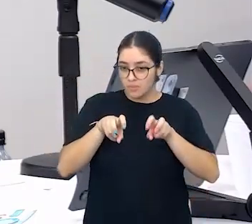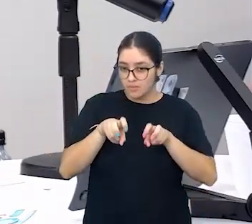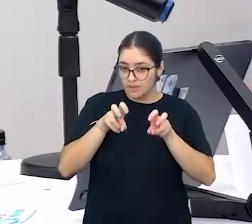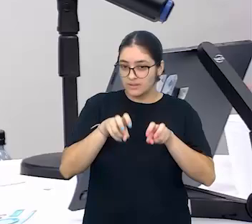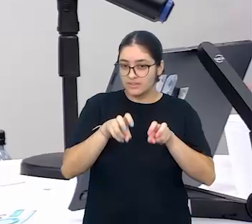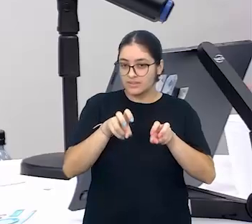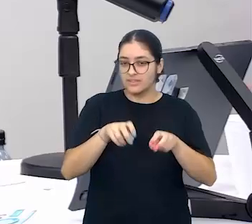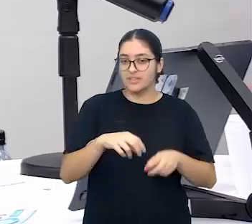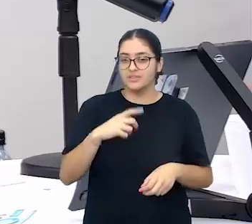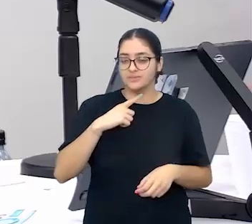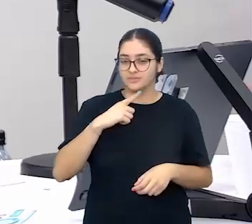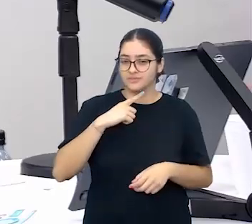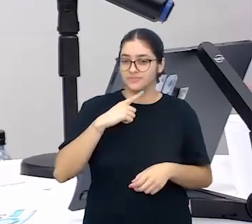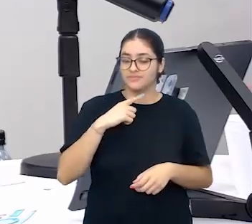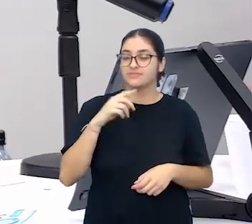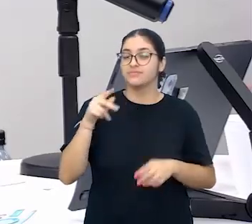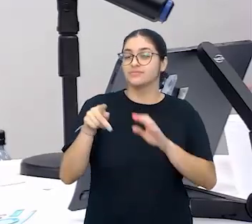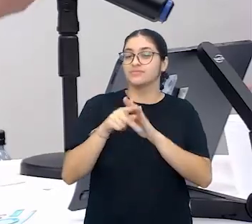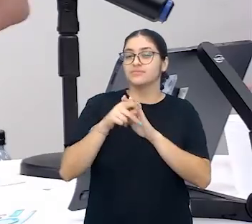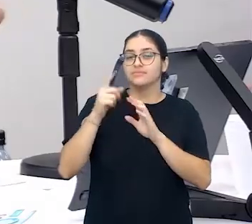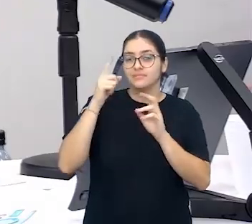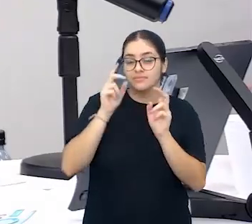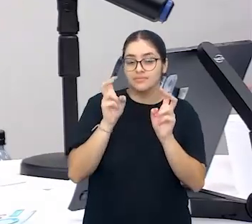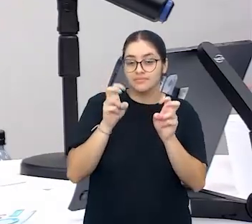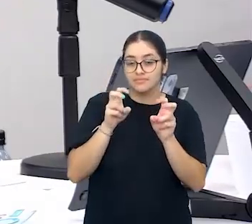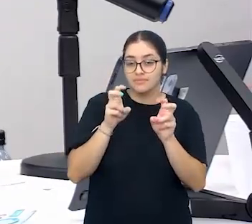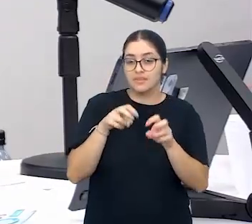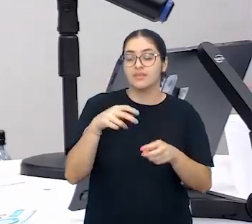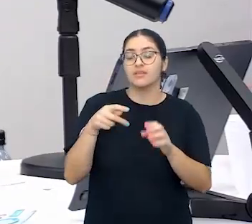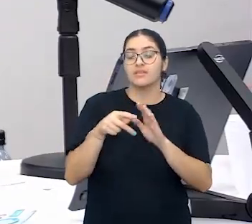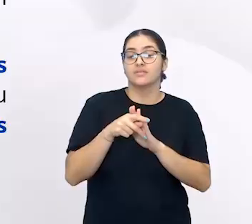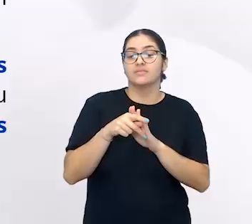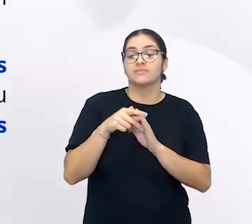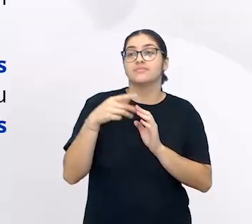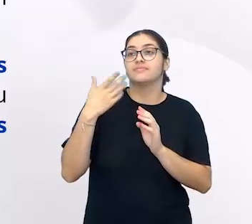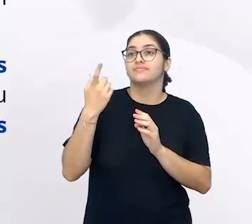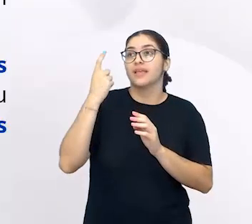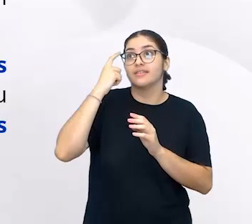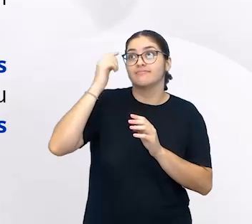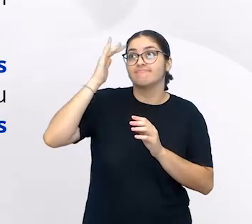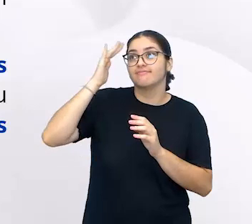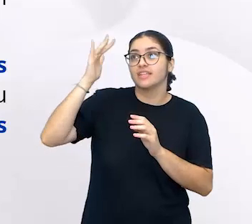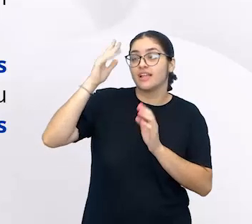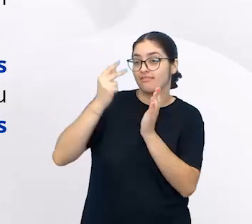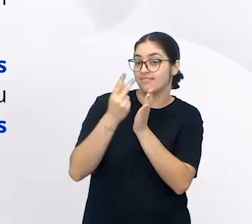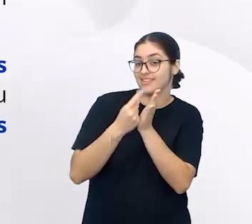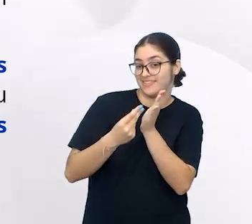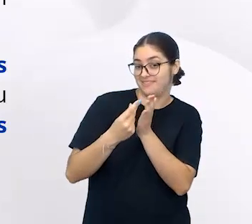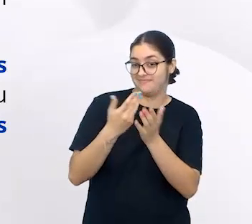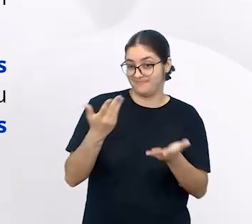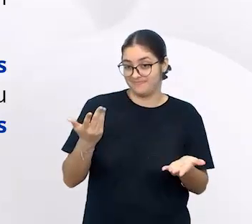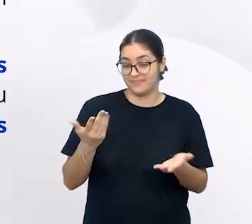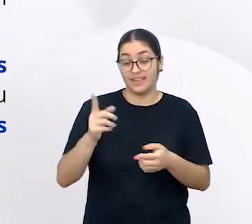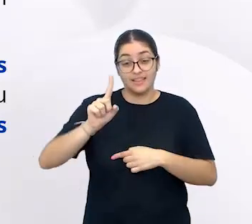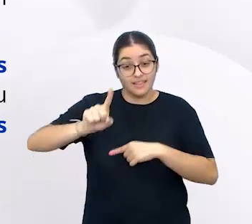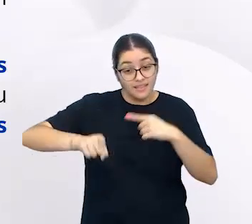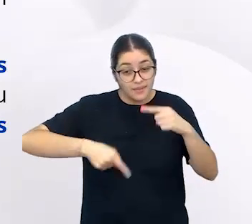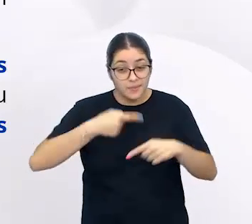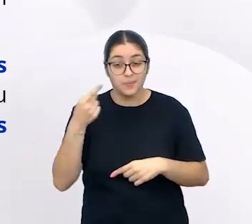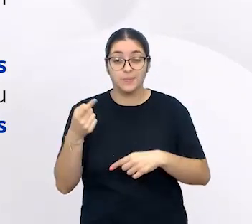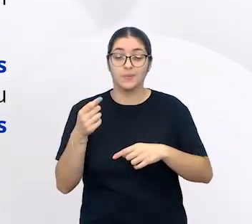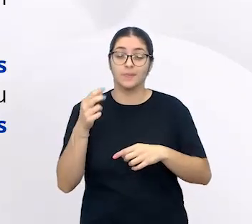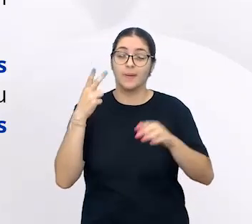não olha separadamente. Depois, só que o texto diz ali no PowerPoint, depois ela vai